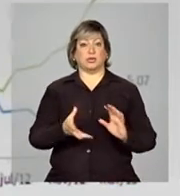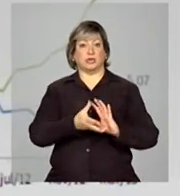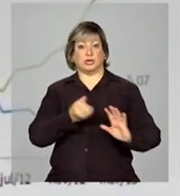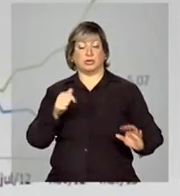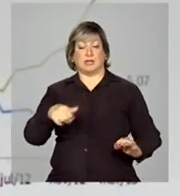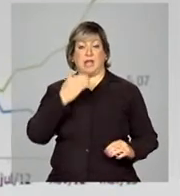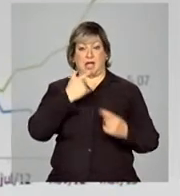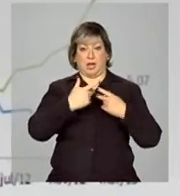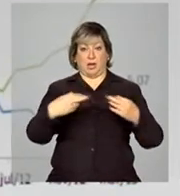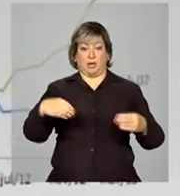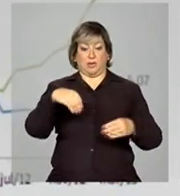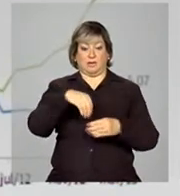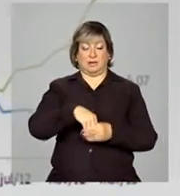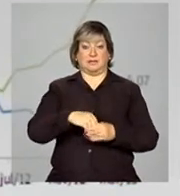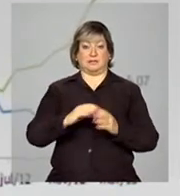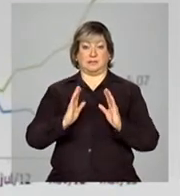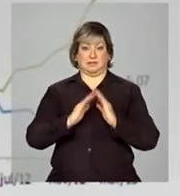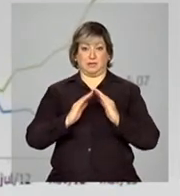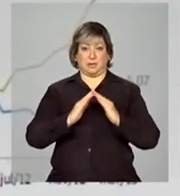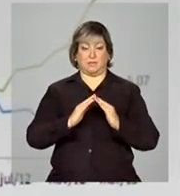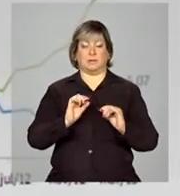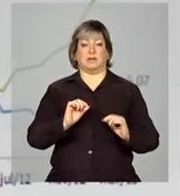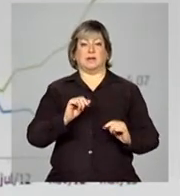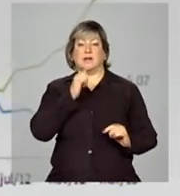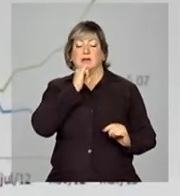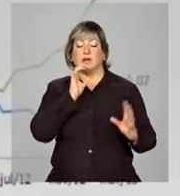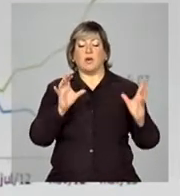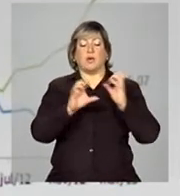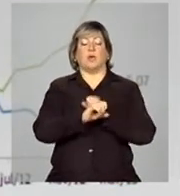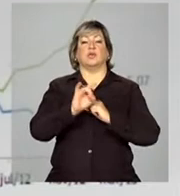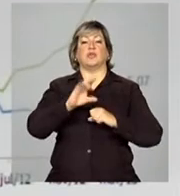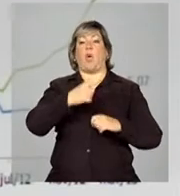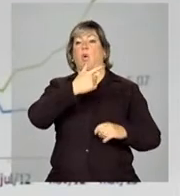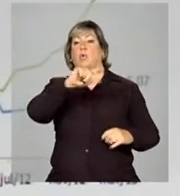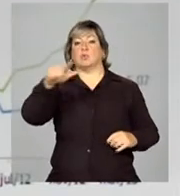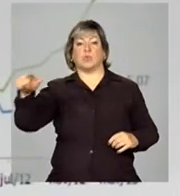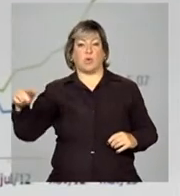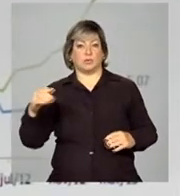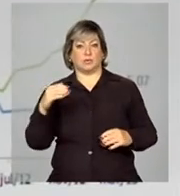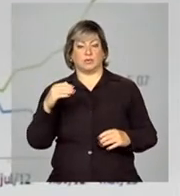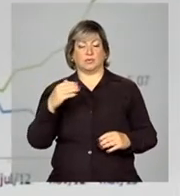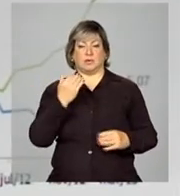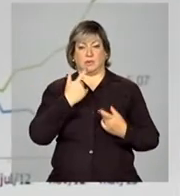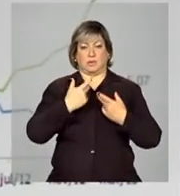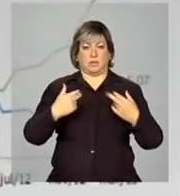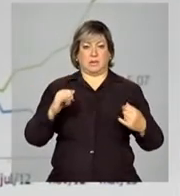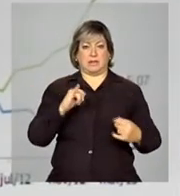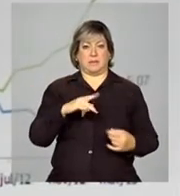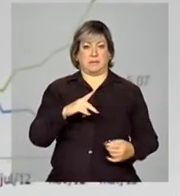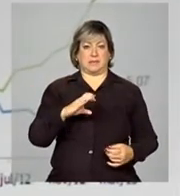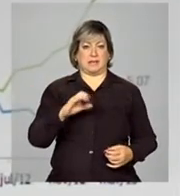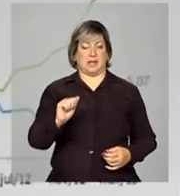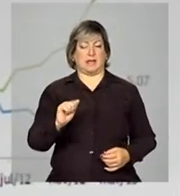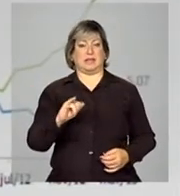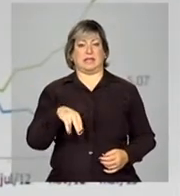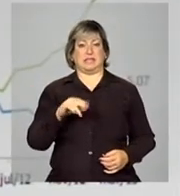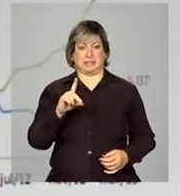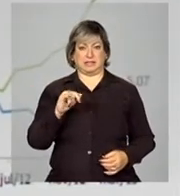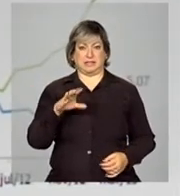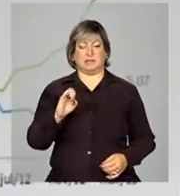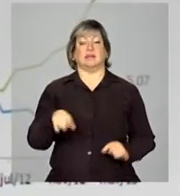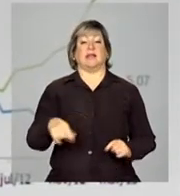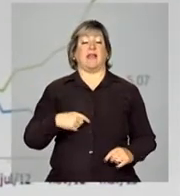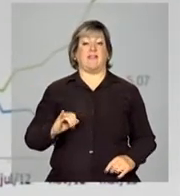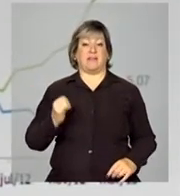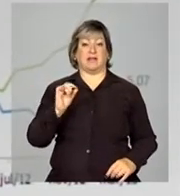alimentação no domicílio, contabilizar apenas os outros itens do IPCA, a inflação, em vez de